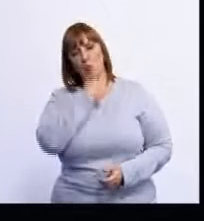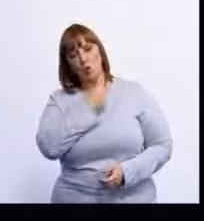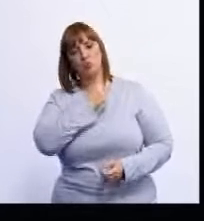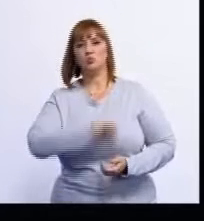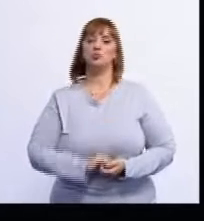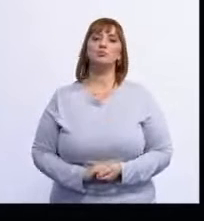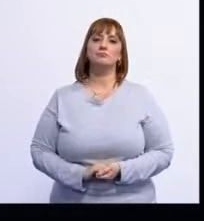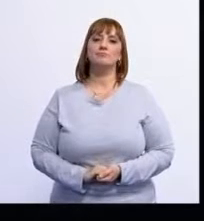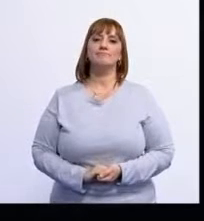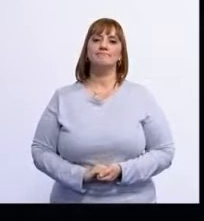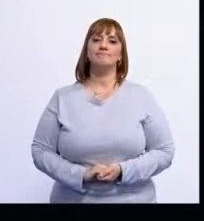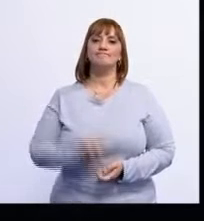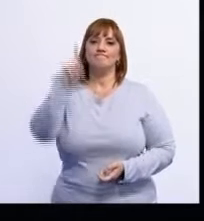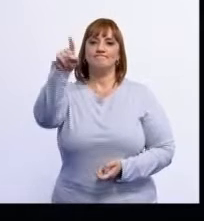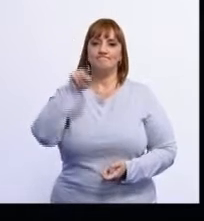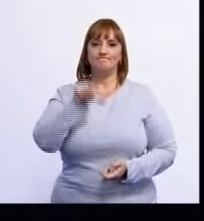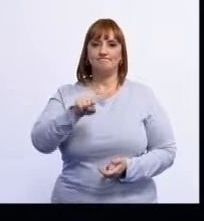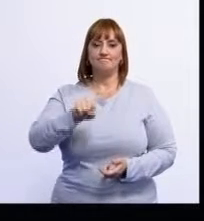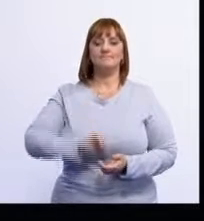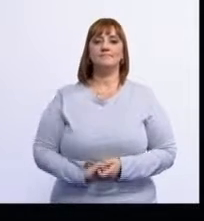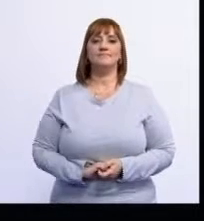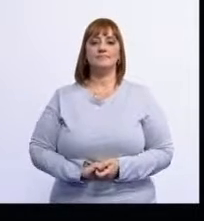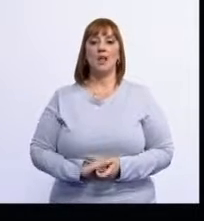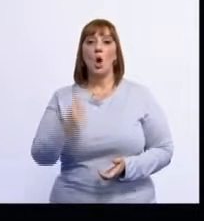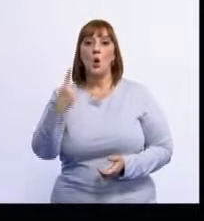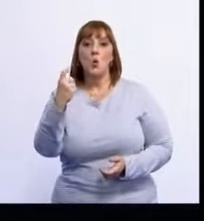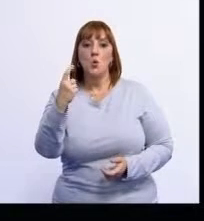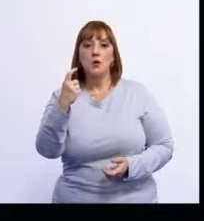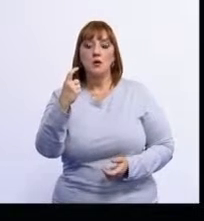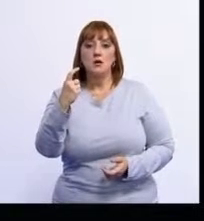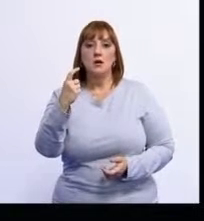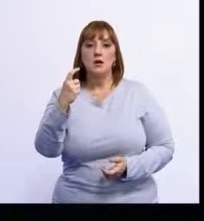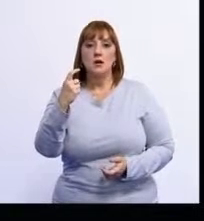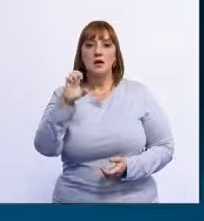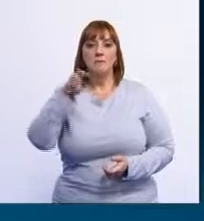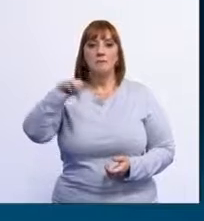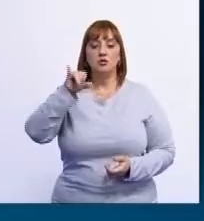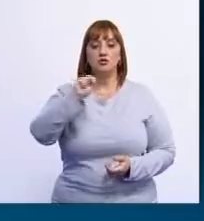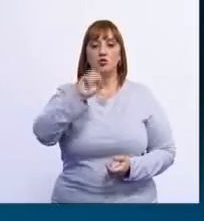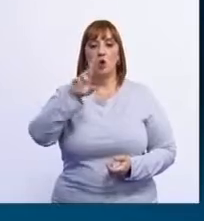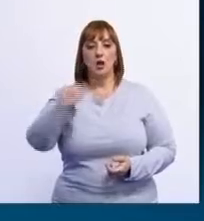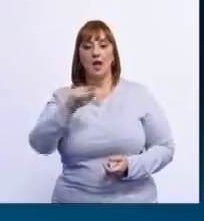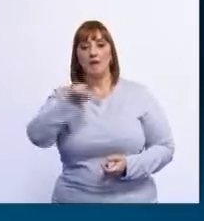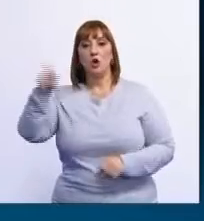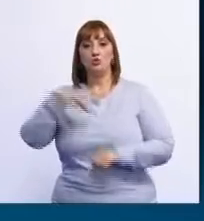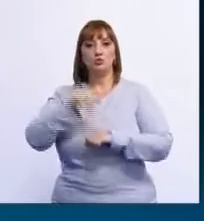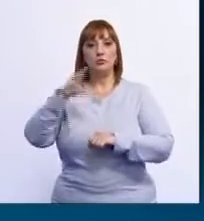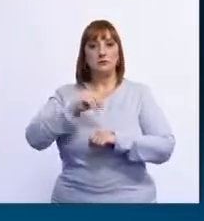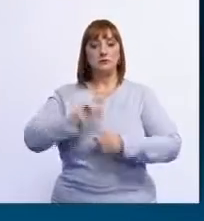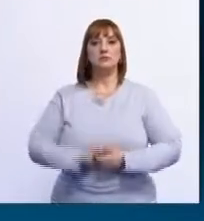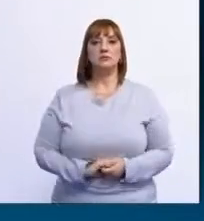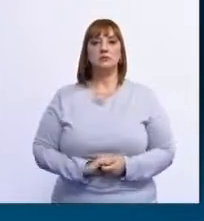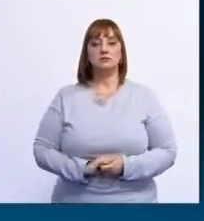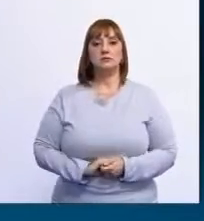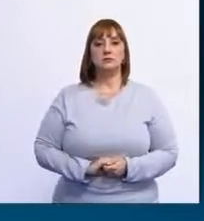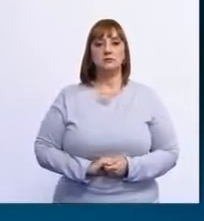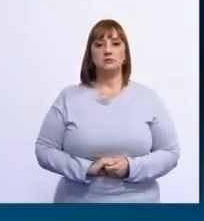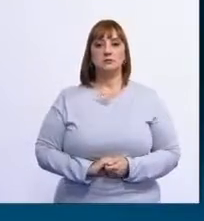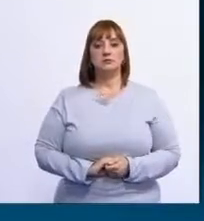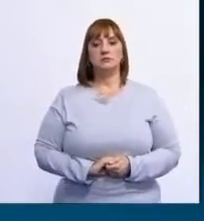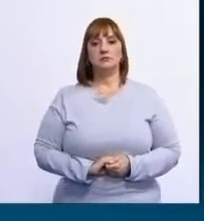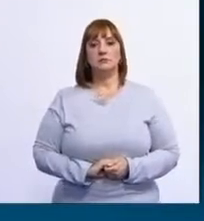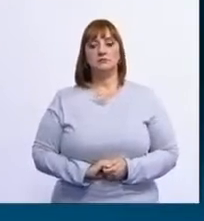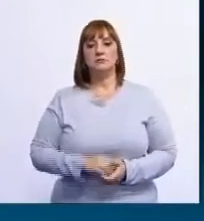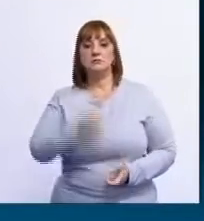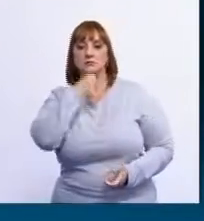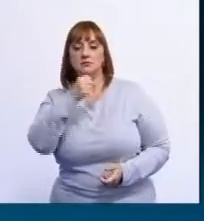A RedeTV foi a única emissora que foi na Suíça entrevistar o